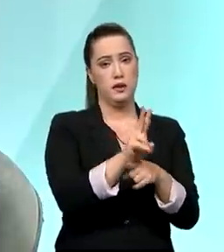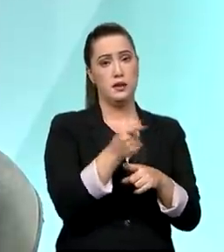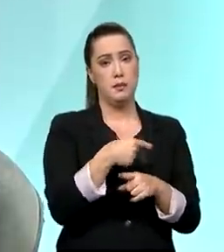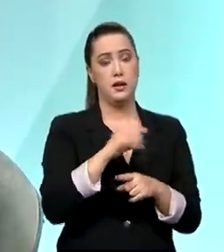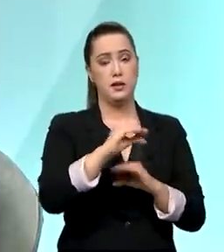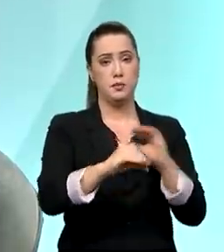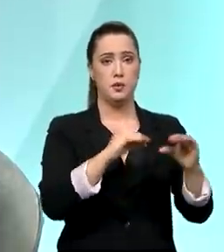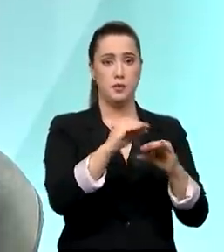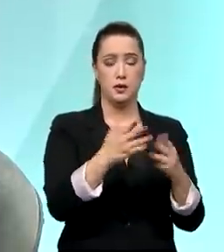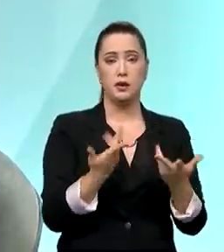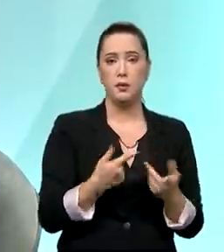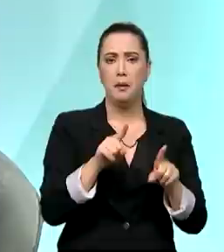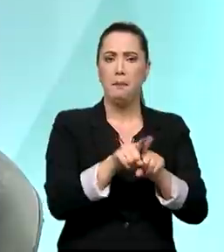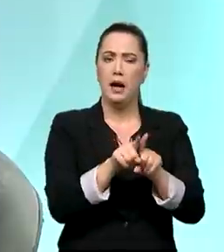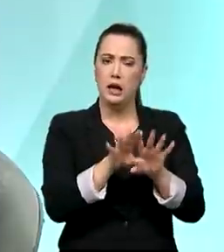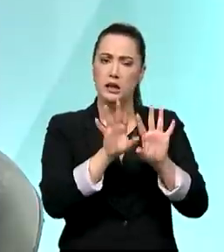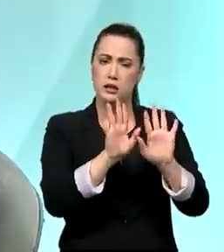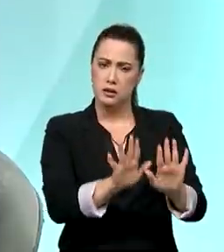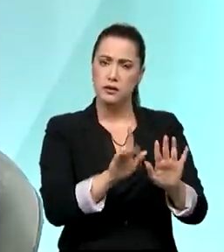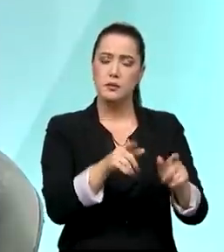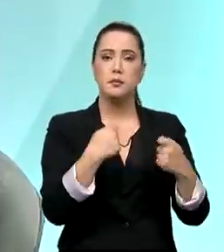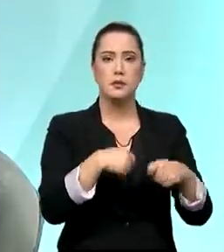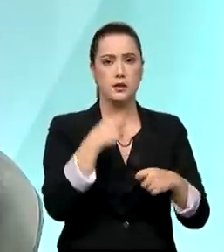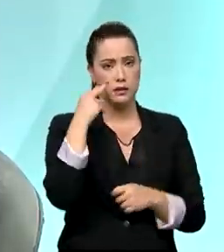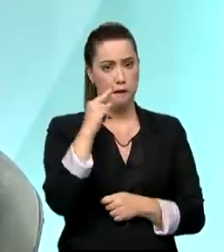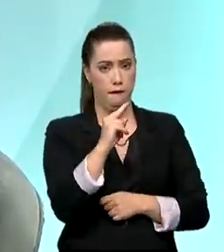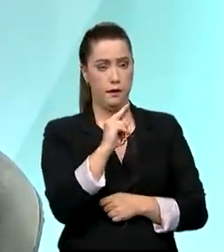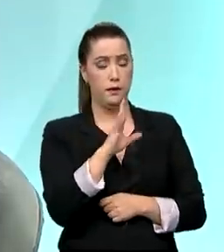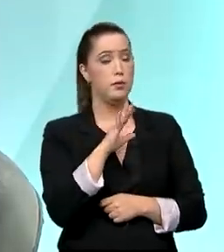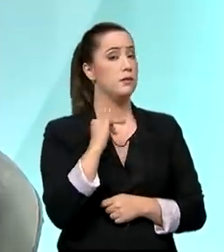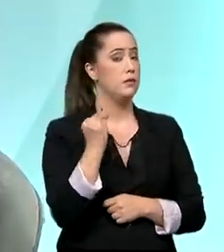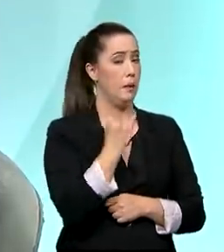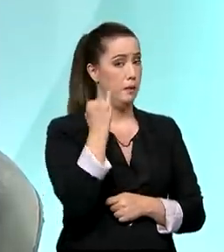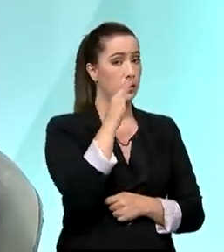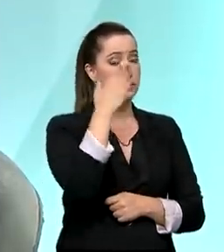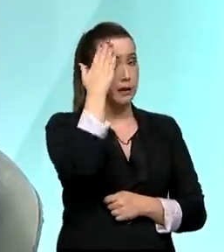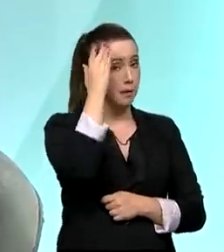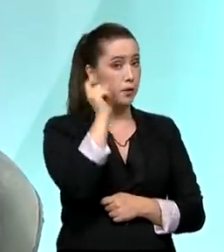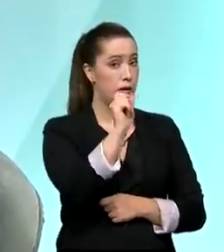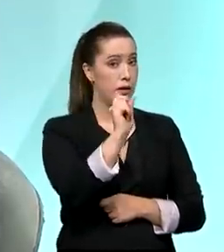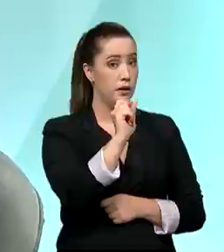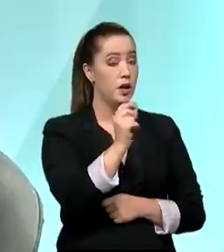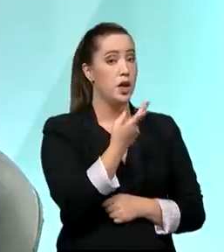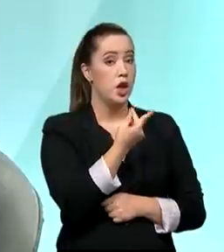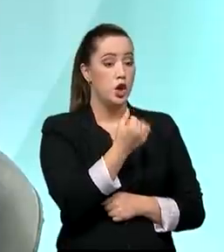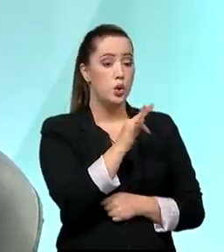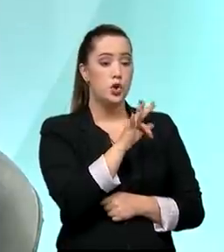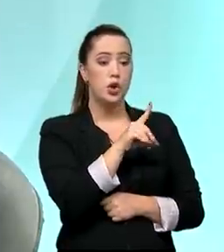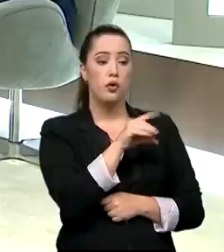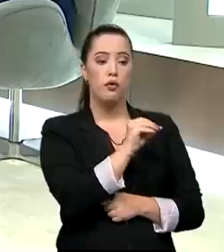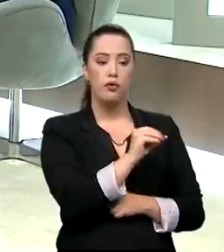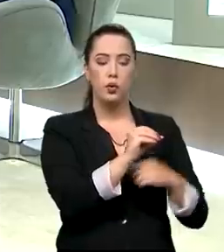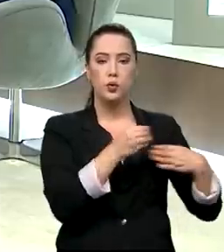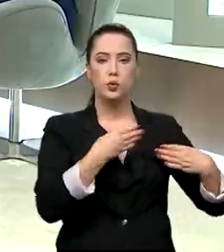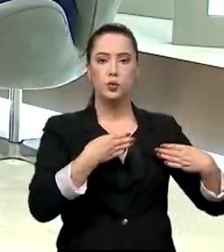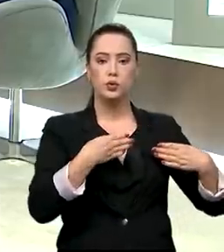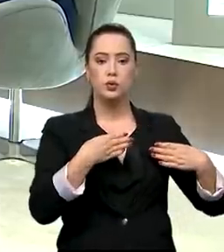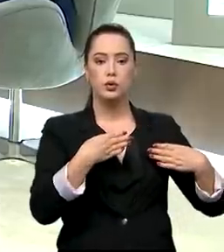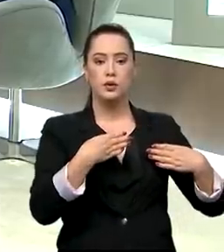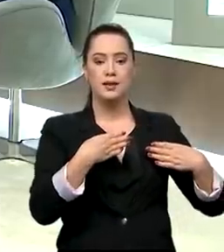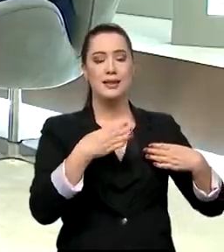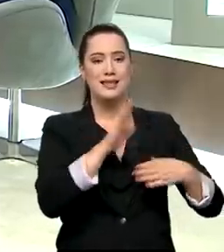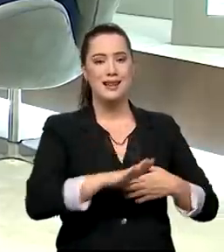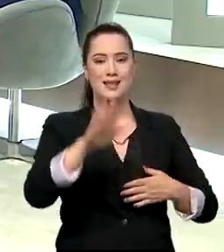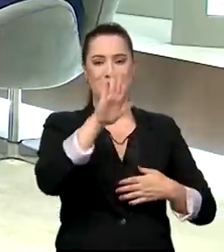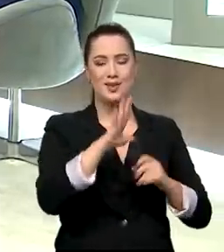o subsídio, de fato, ele vem de um fundo do Ministério da Justiça... o Fundo Nacional de Segurança Pública, né? Está sabendo bastante.